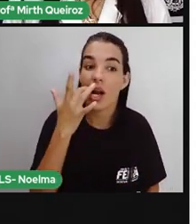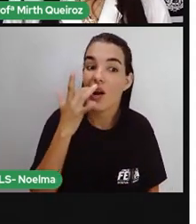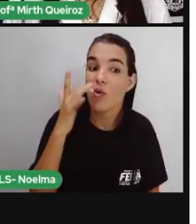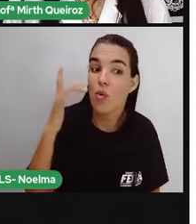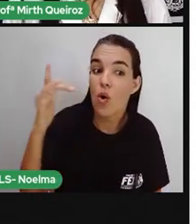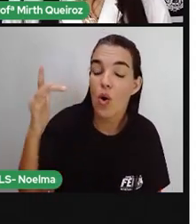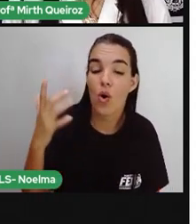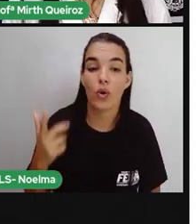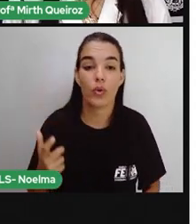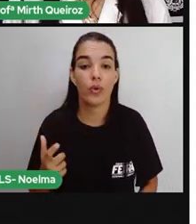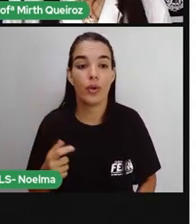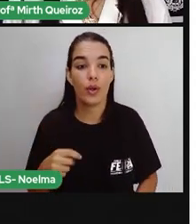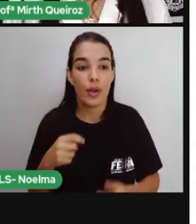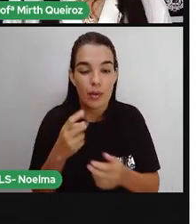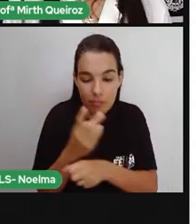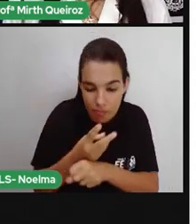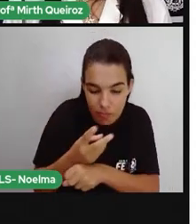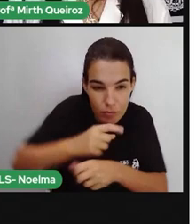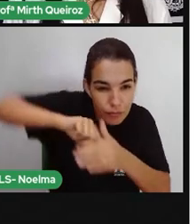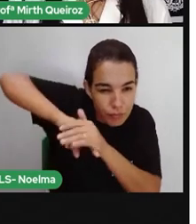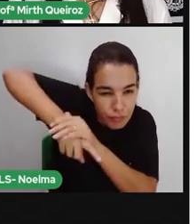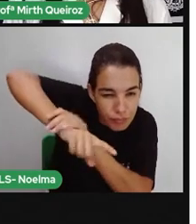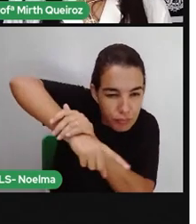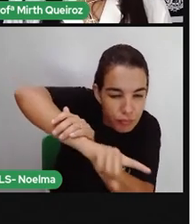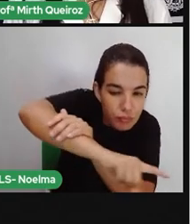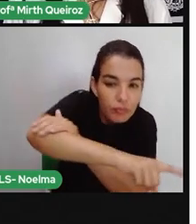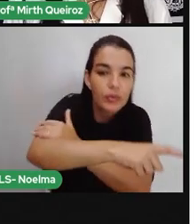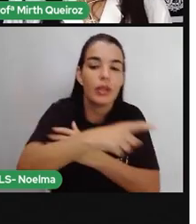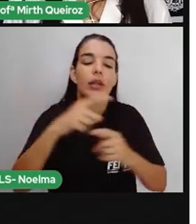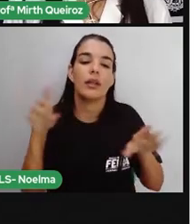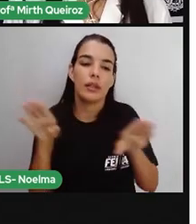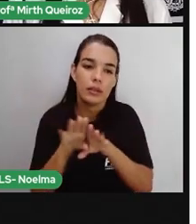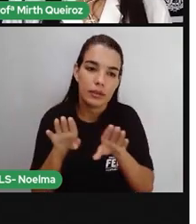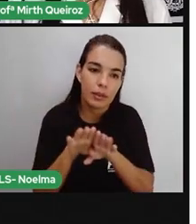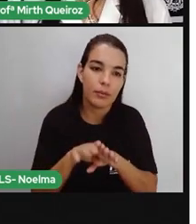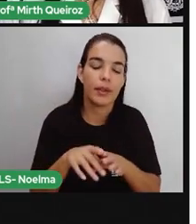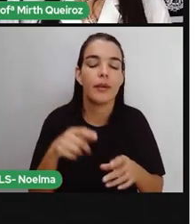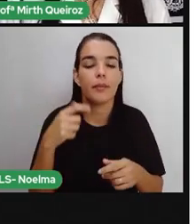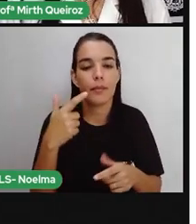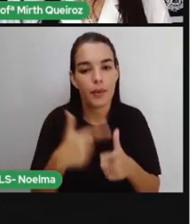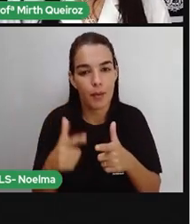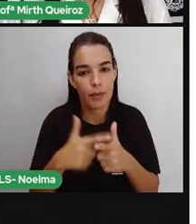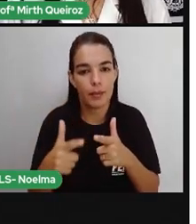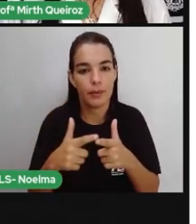não sustentável, que contamina aí os rios e solos com o mercúrio.